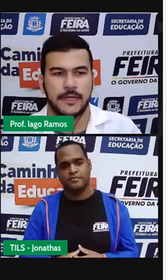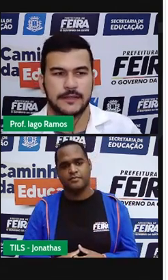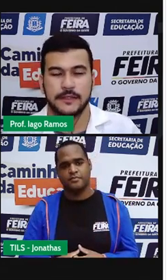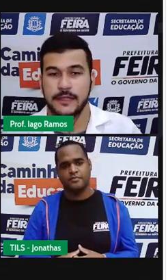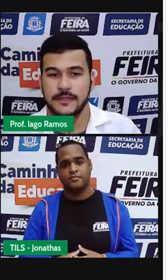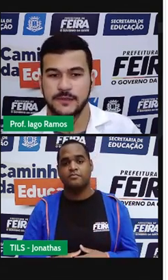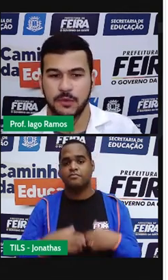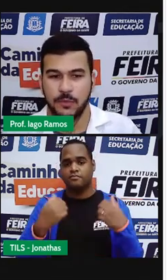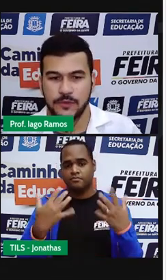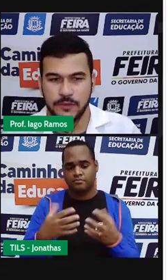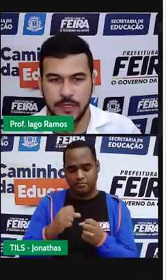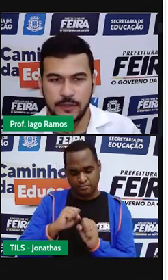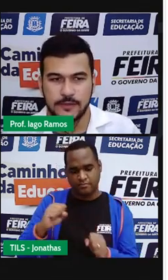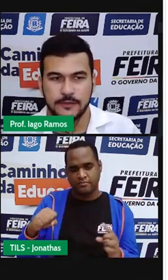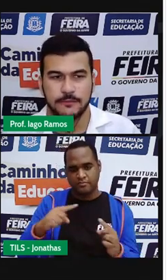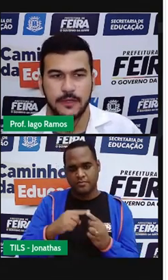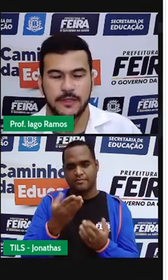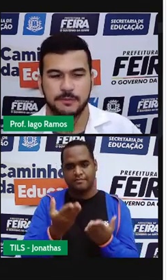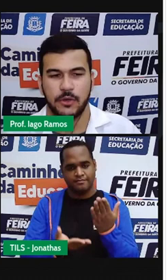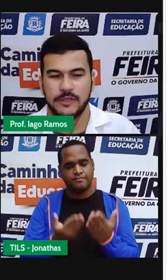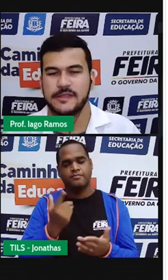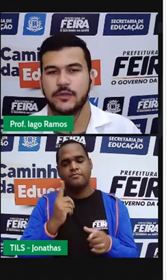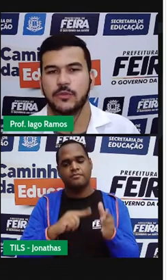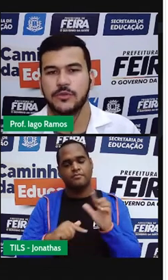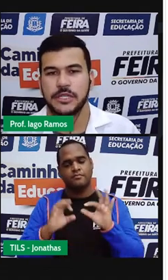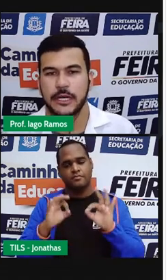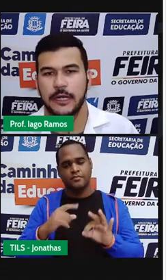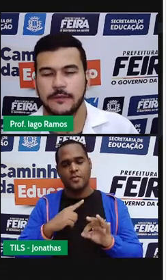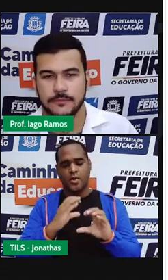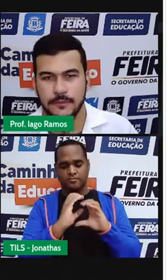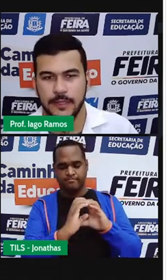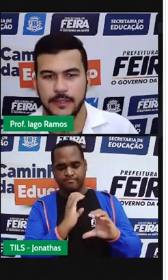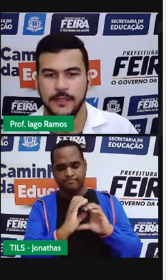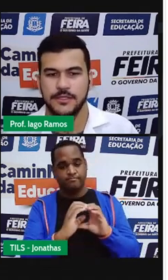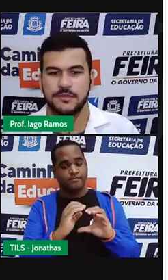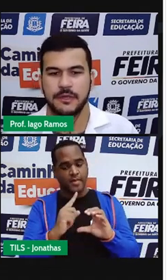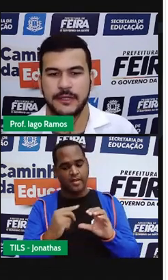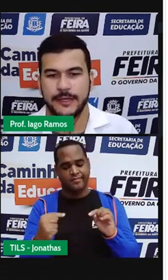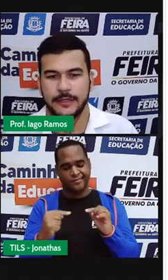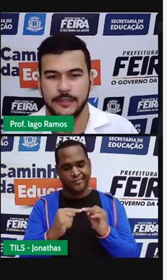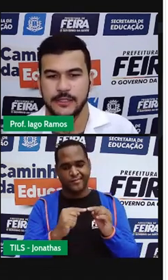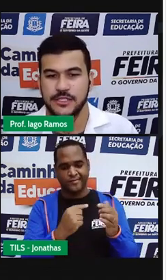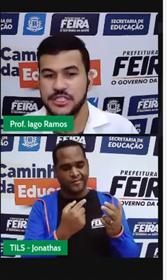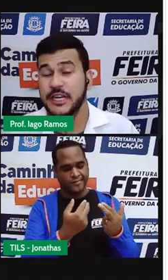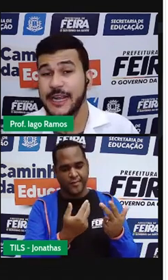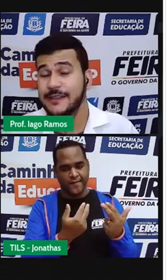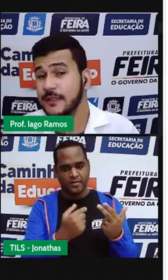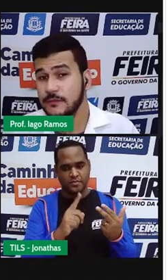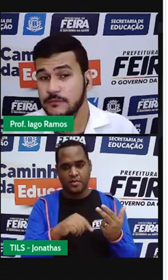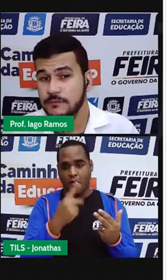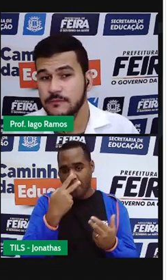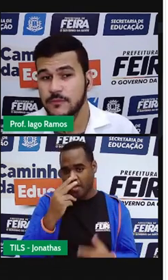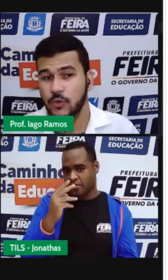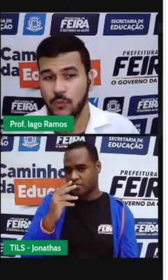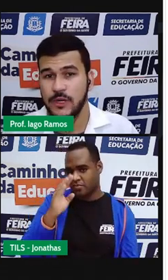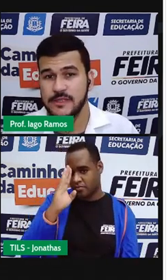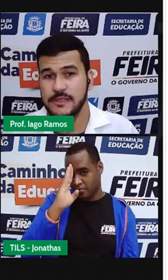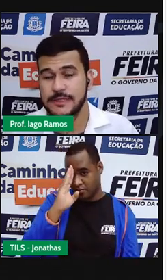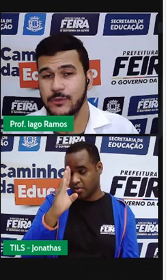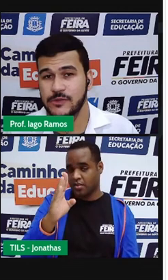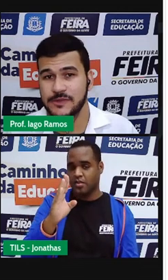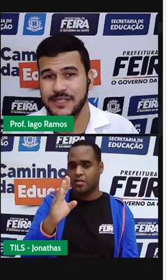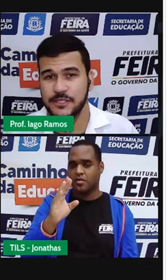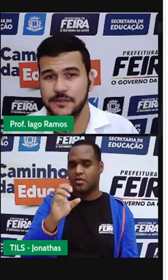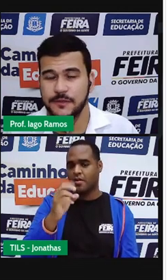as grandezas proporcionais elas podem se comunicar de maneira direta como